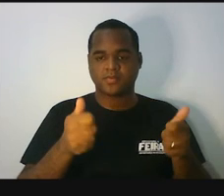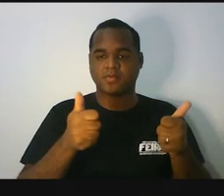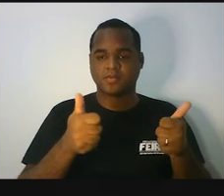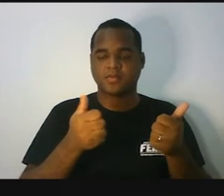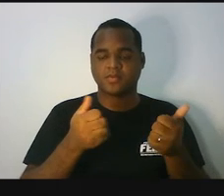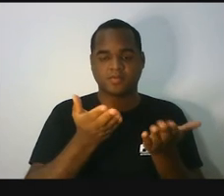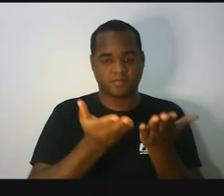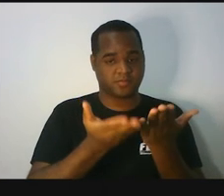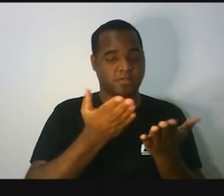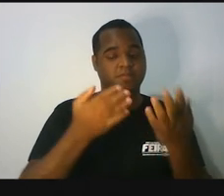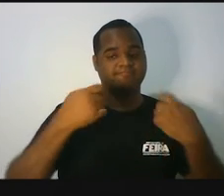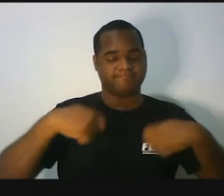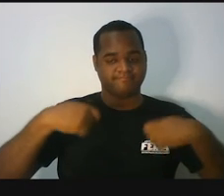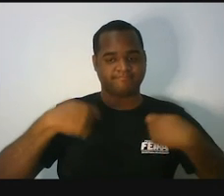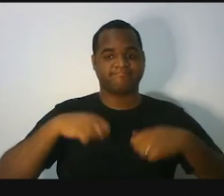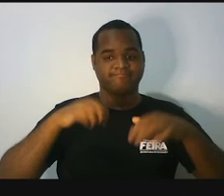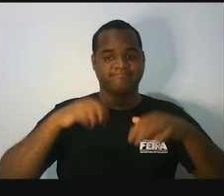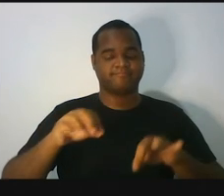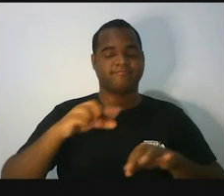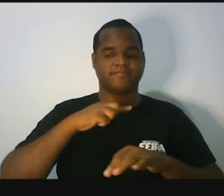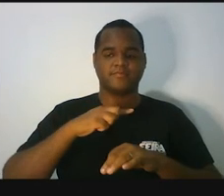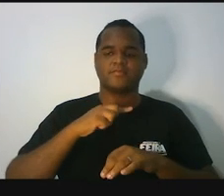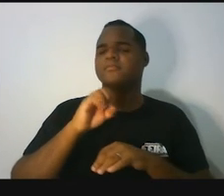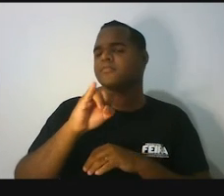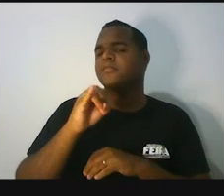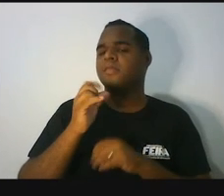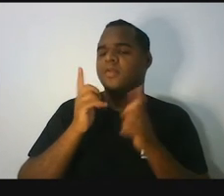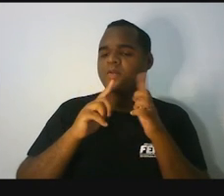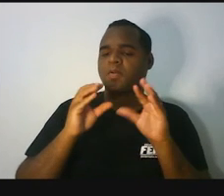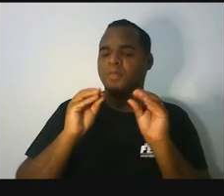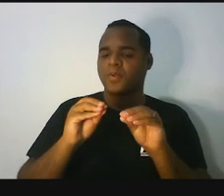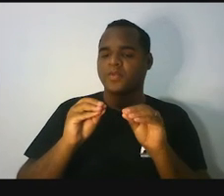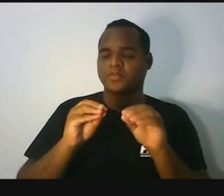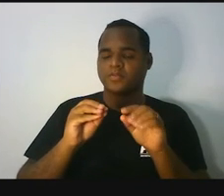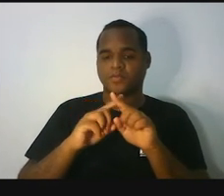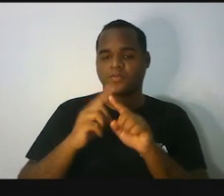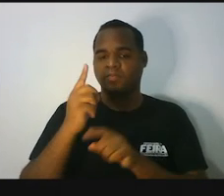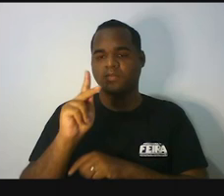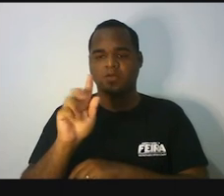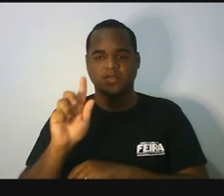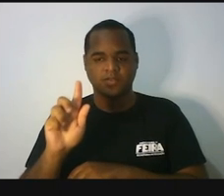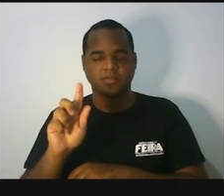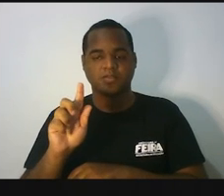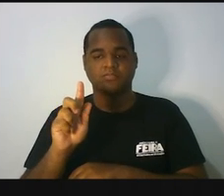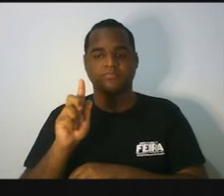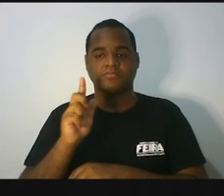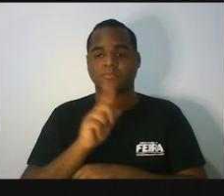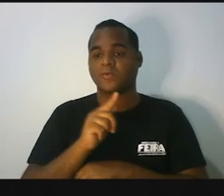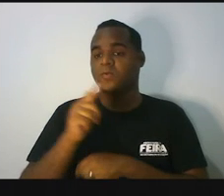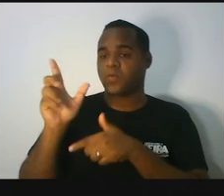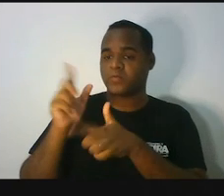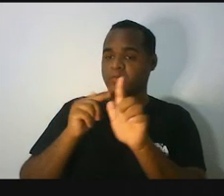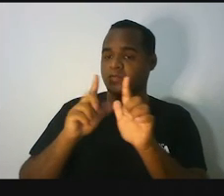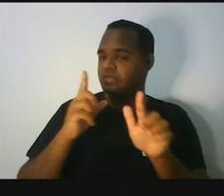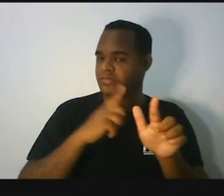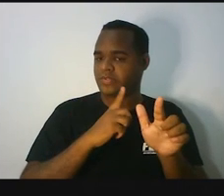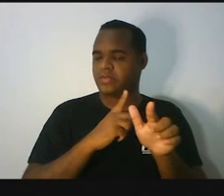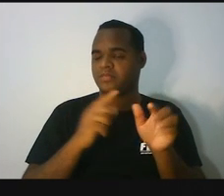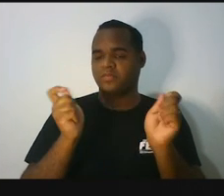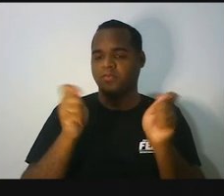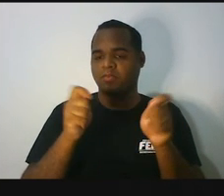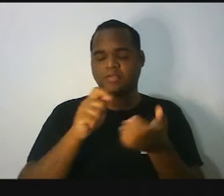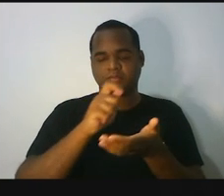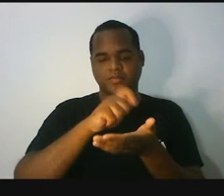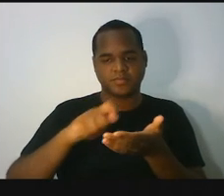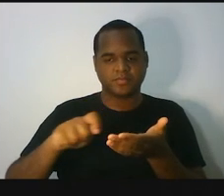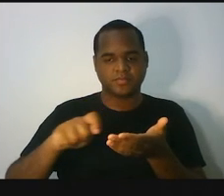estar equilibrados então se nesse prato você colocou um pezinho de um quilo nesse outro prato você vai preenchendo